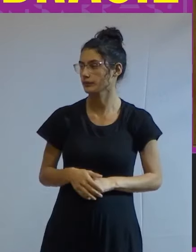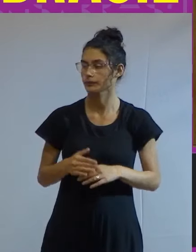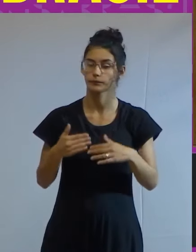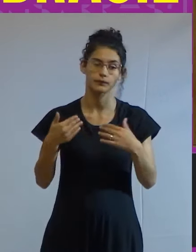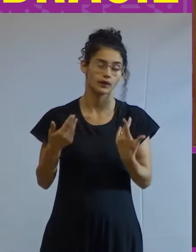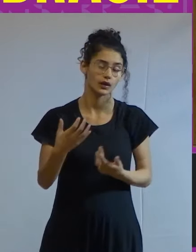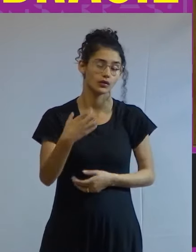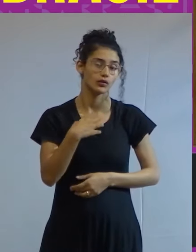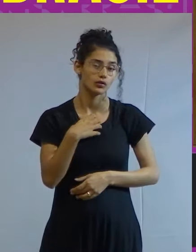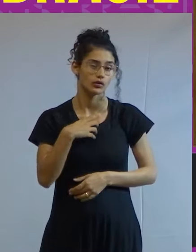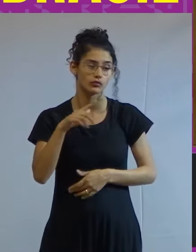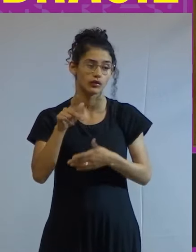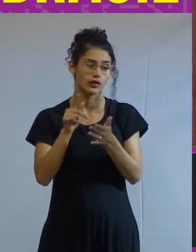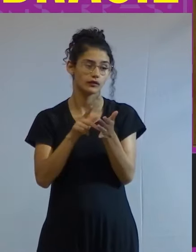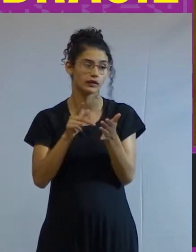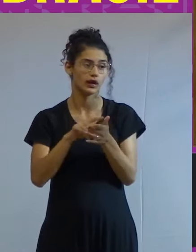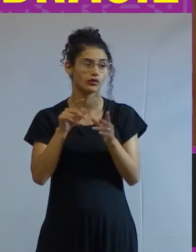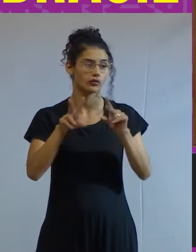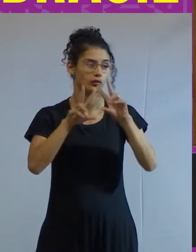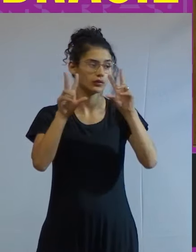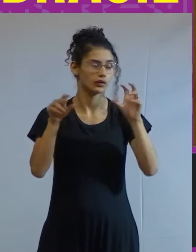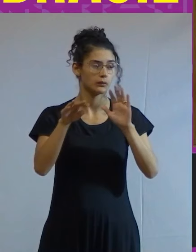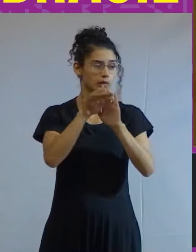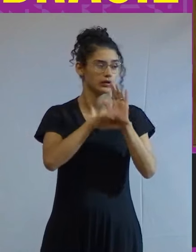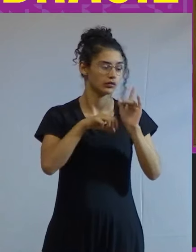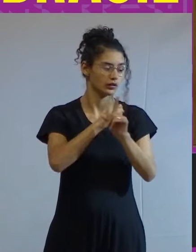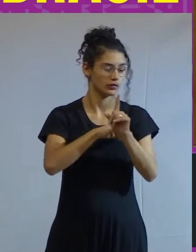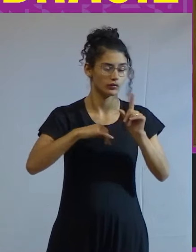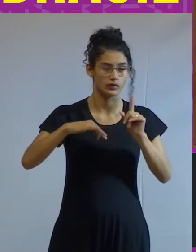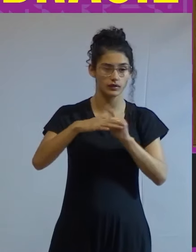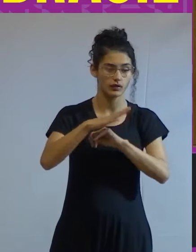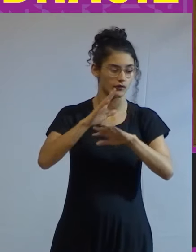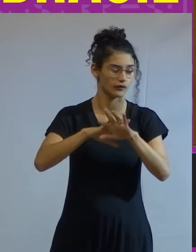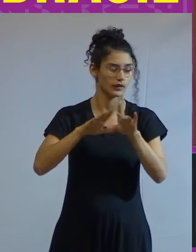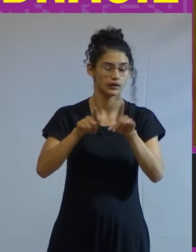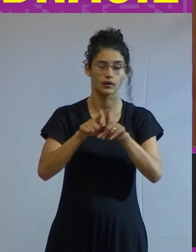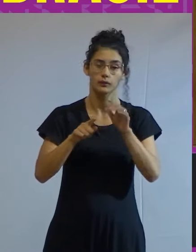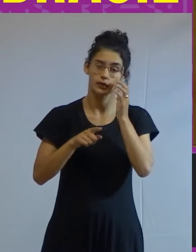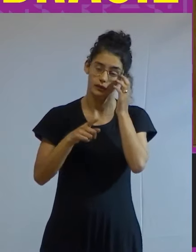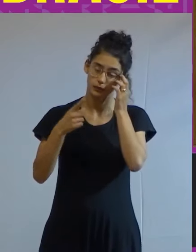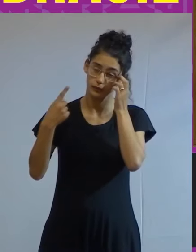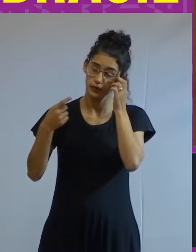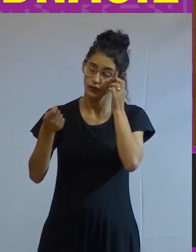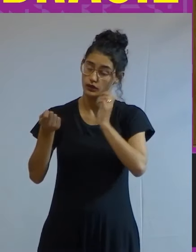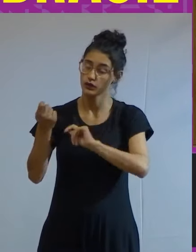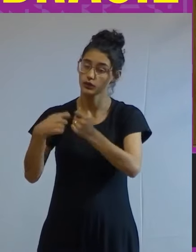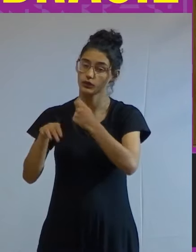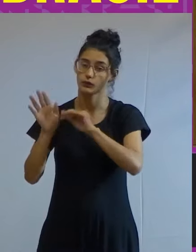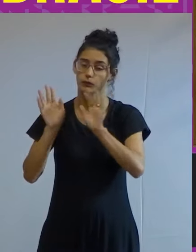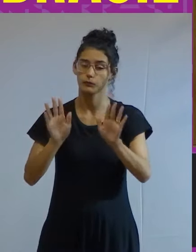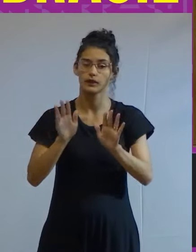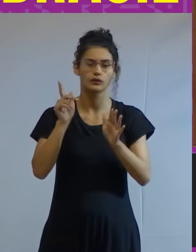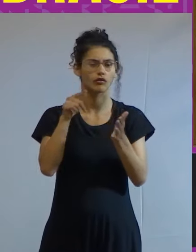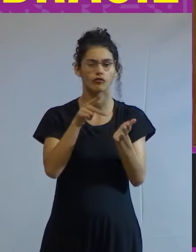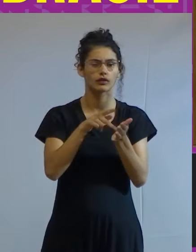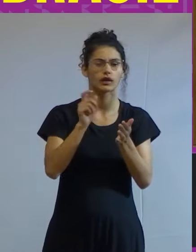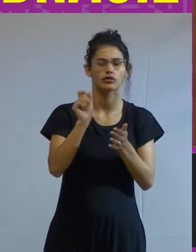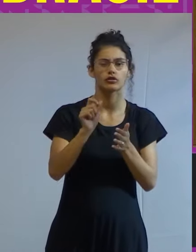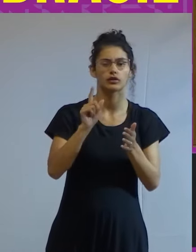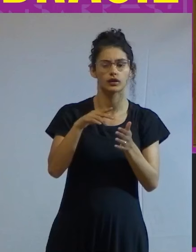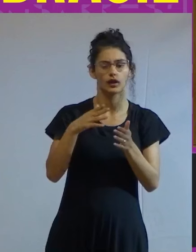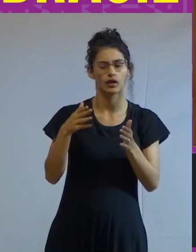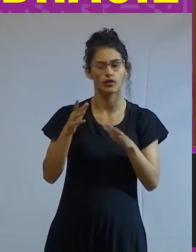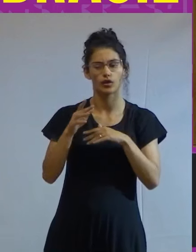de um lado é verdade que o tema da agenda social foi levado para a seara econômica mas não é verdade que isto é